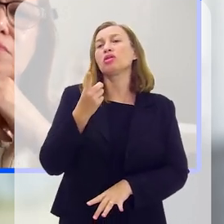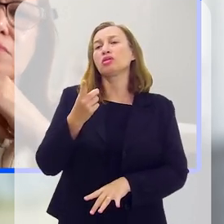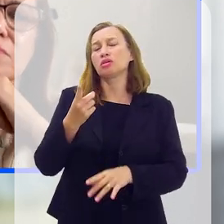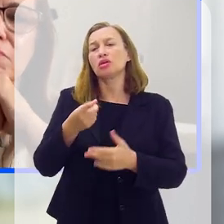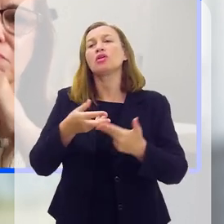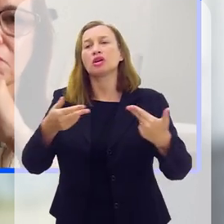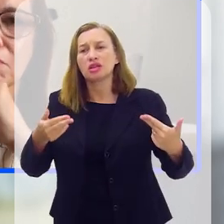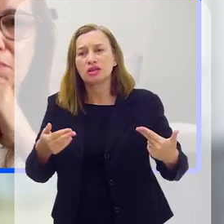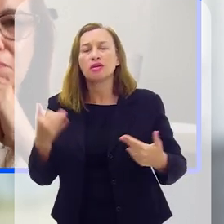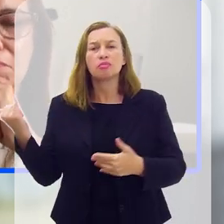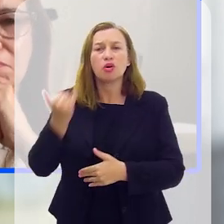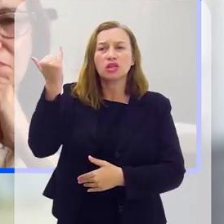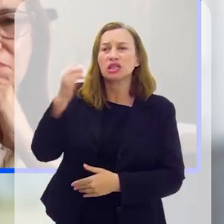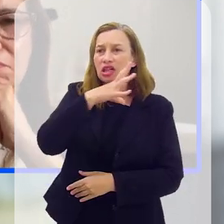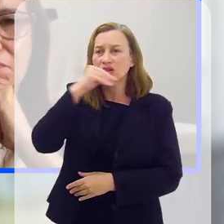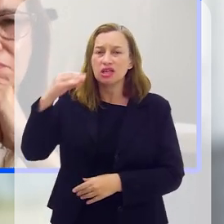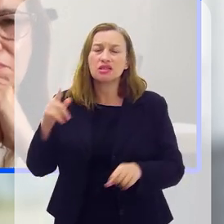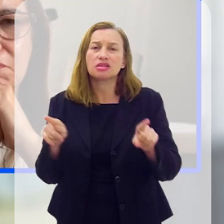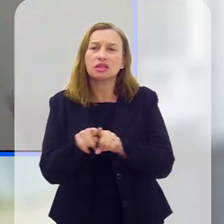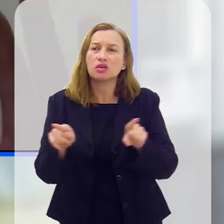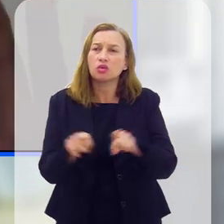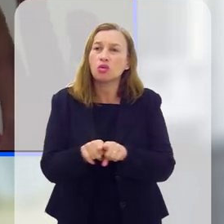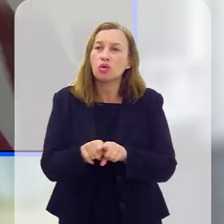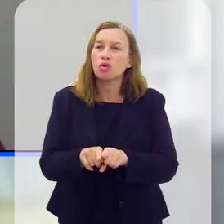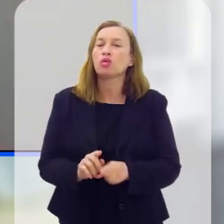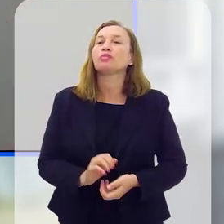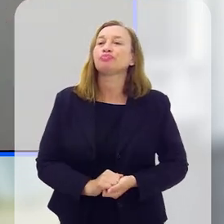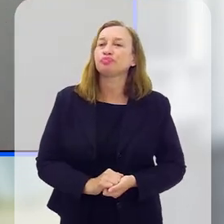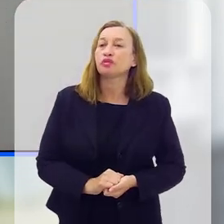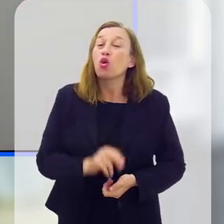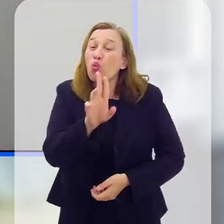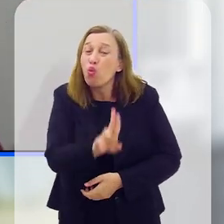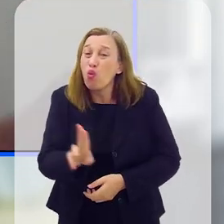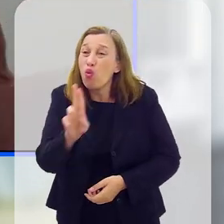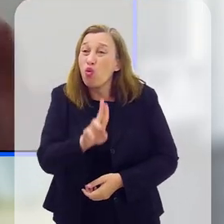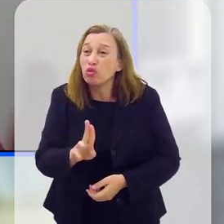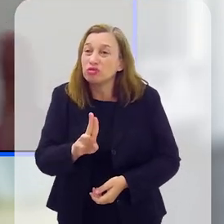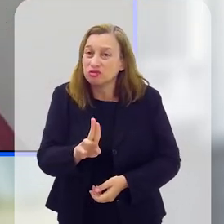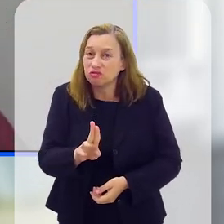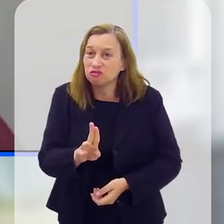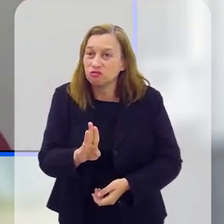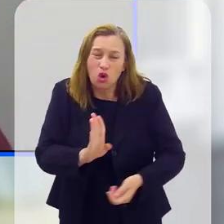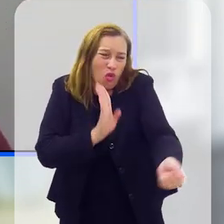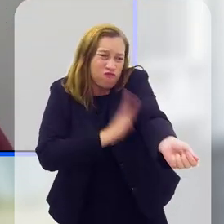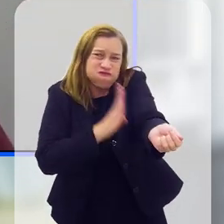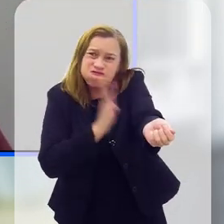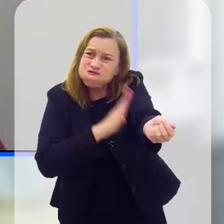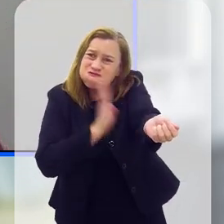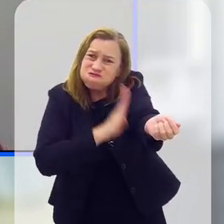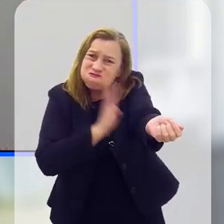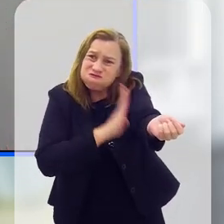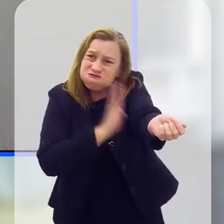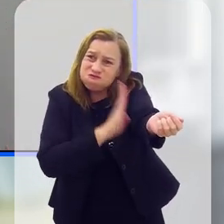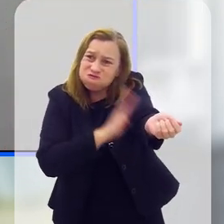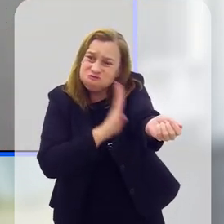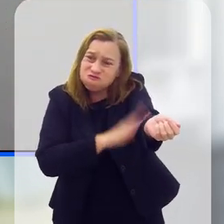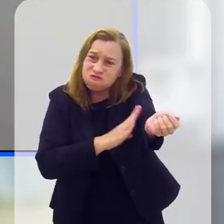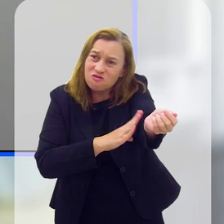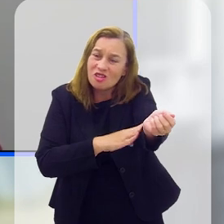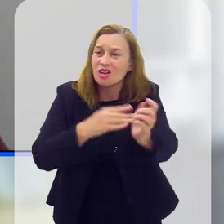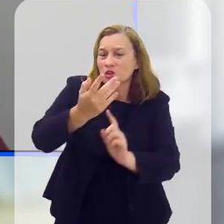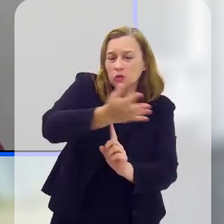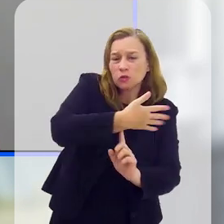risco importante, inclusive na adolescência, que é o abuso ou o uso excessivo e indevido de tecnologia.